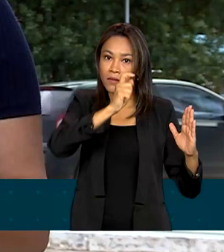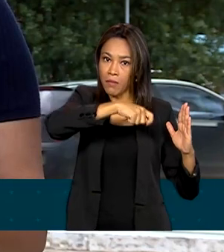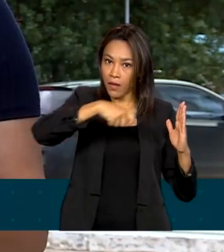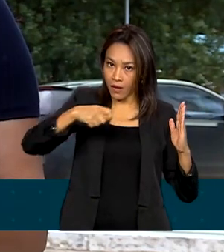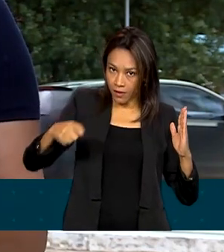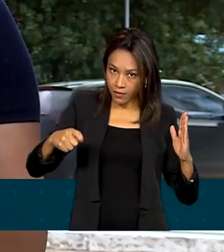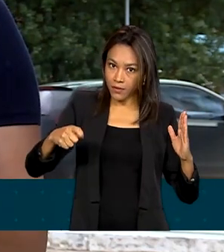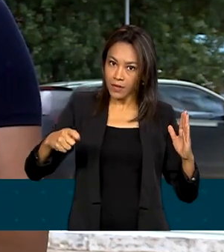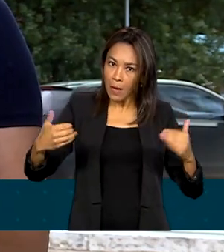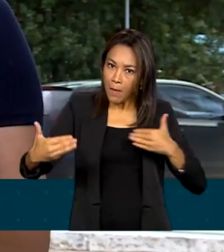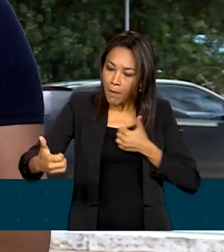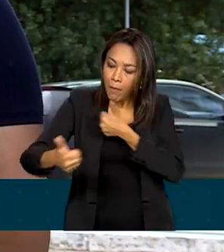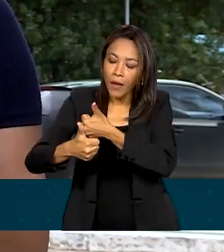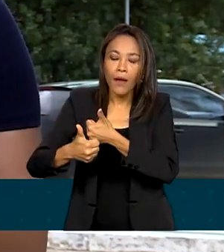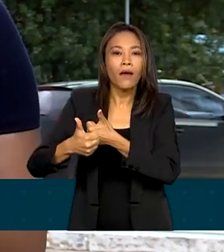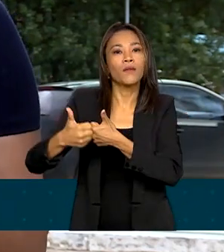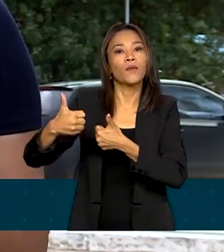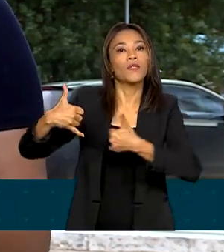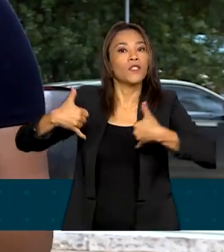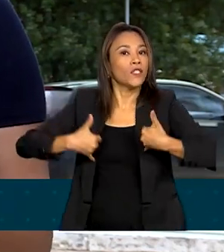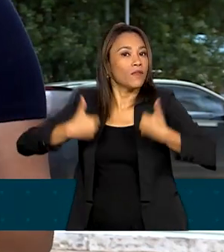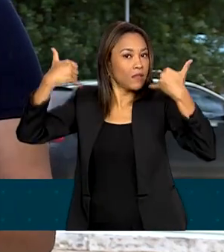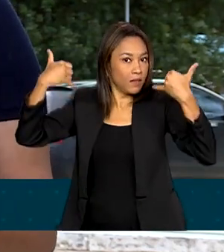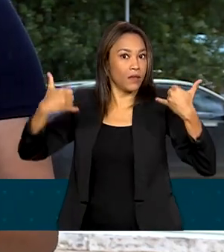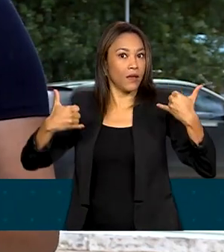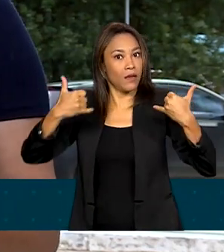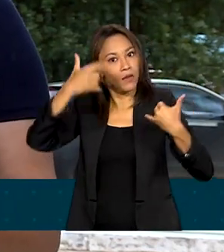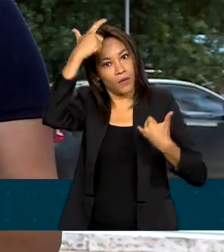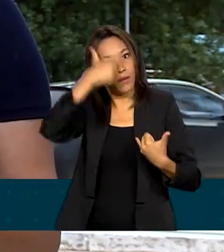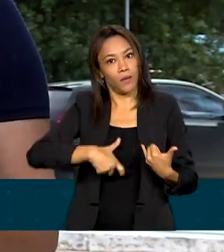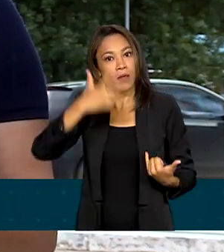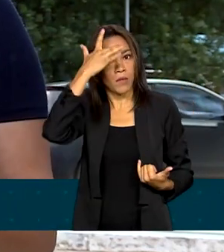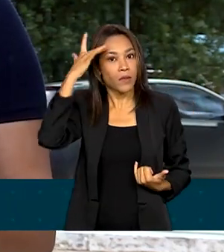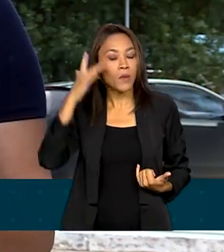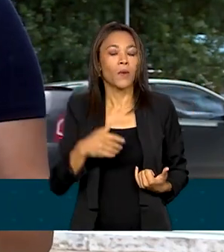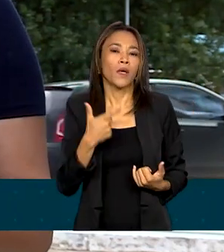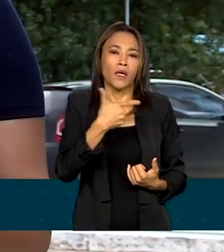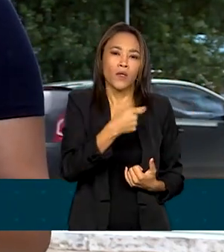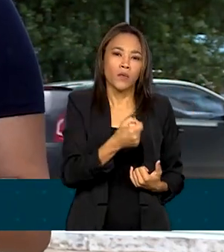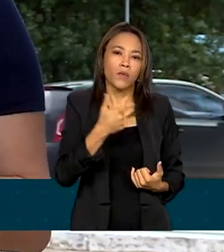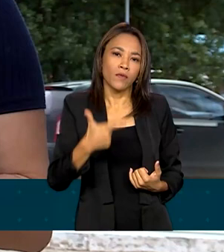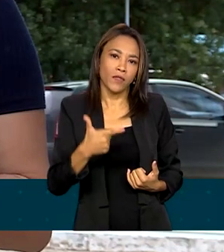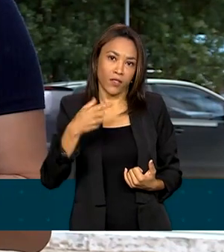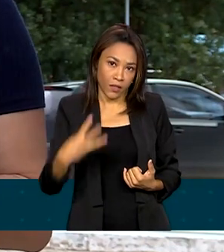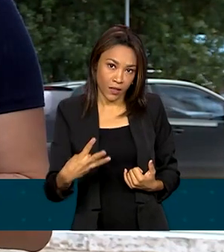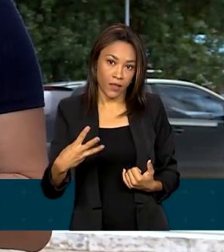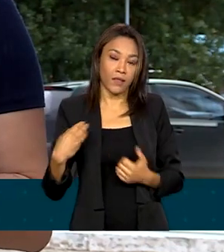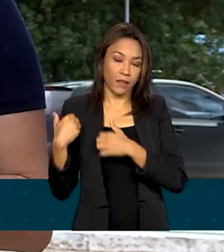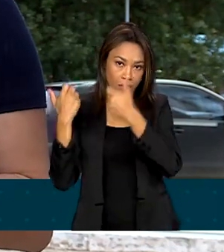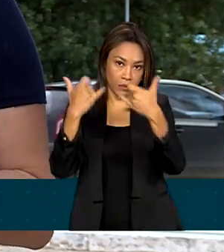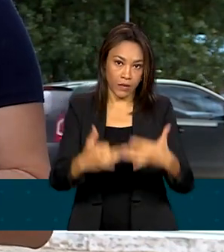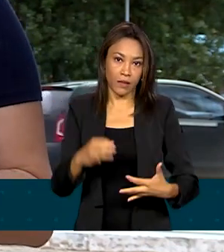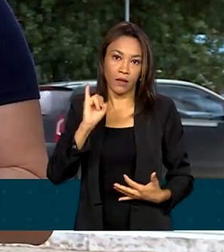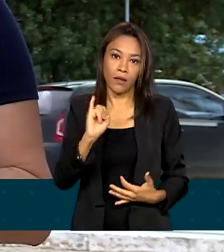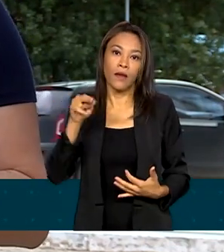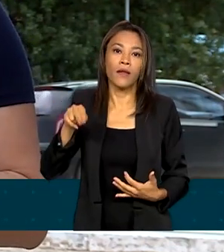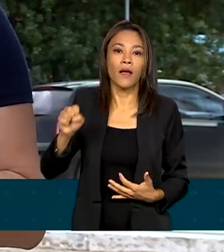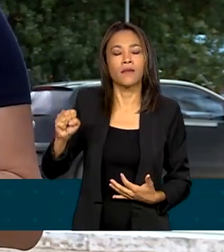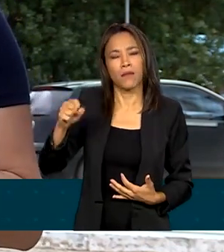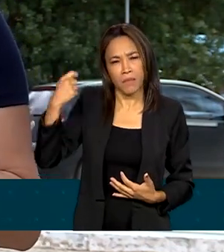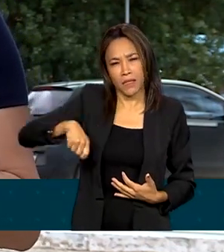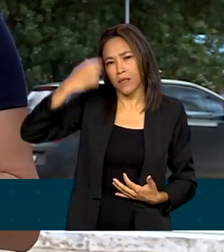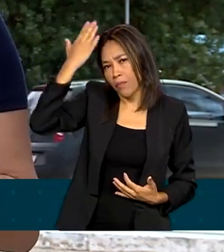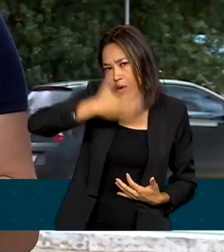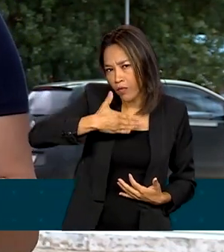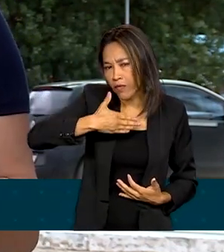ao mês de aniversário do beneficiário. Em 2023, a estimativa é que o INSS tenha de comprovar a